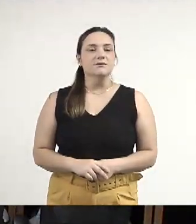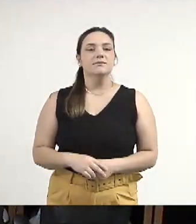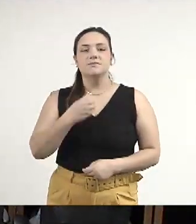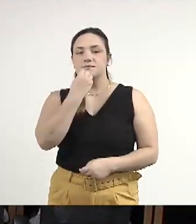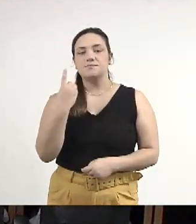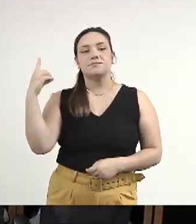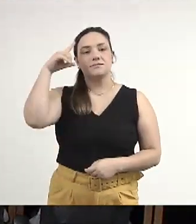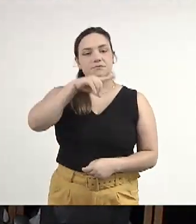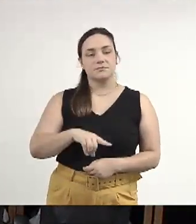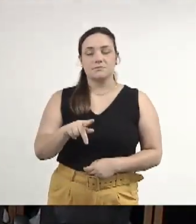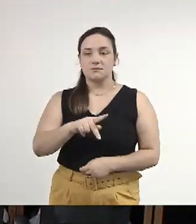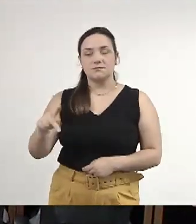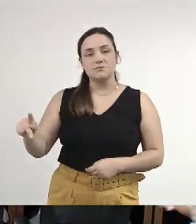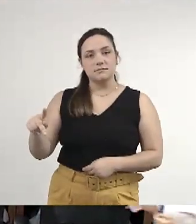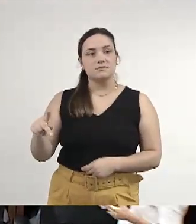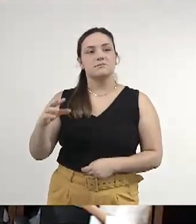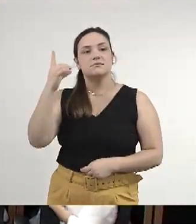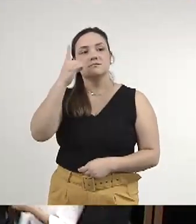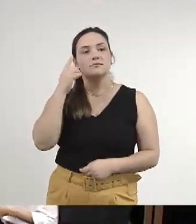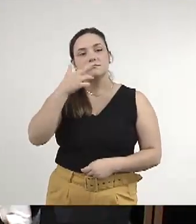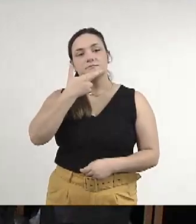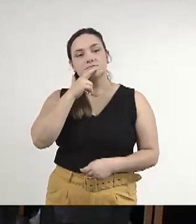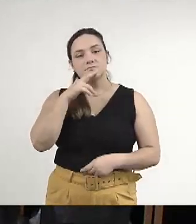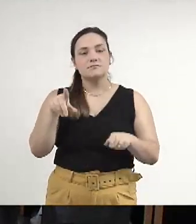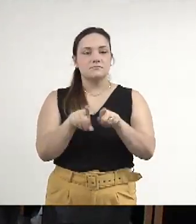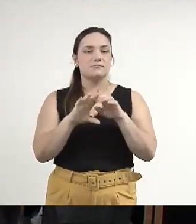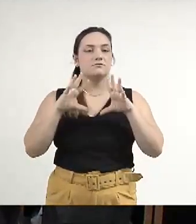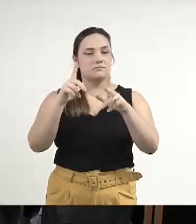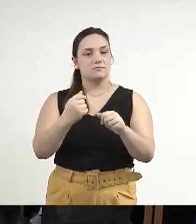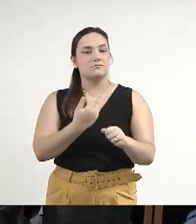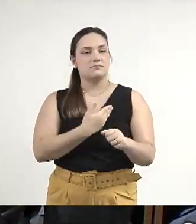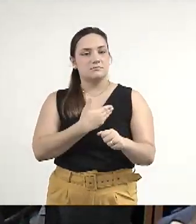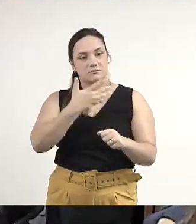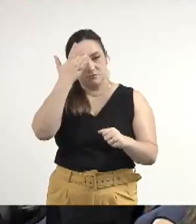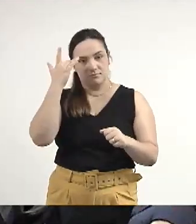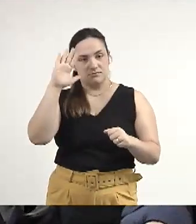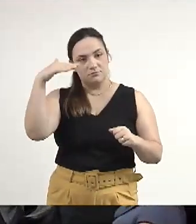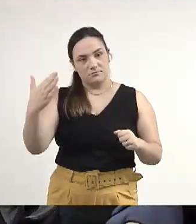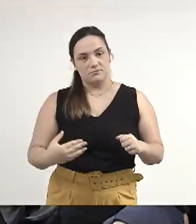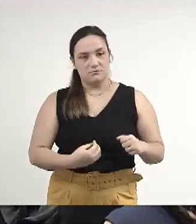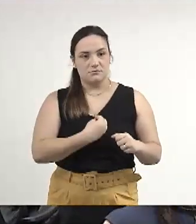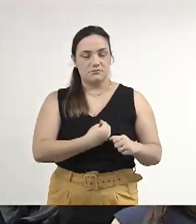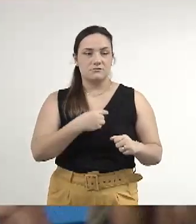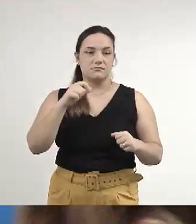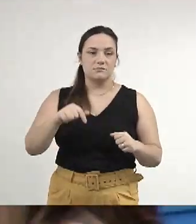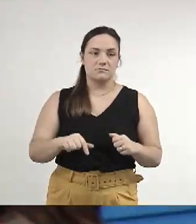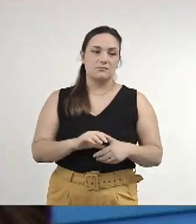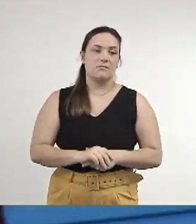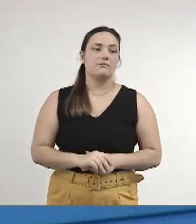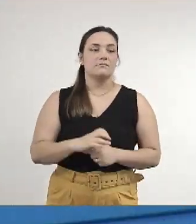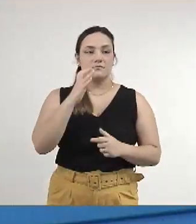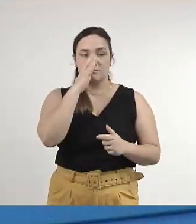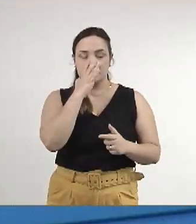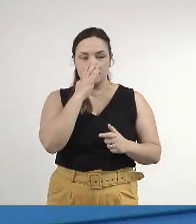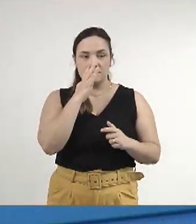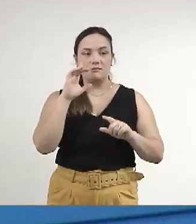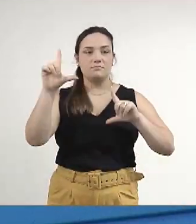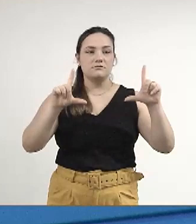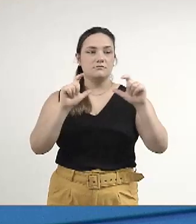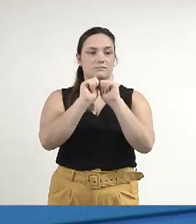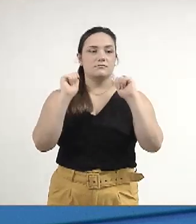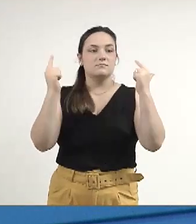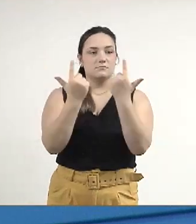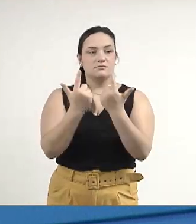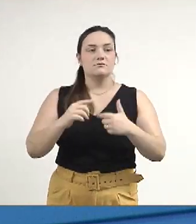Muito bom dia, Sr. Presidente, deputado Renato Câmara, muito bom dia, nobres pares, muito bom dia a todos que nos honram na sua presença neste plenário e também que nos assistem através da TV